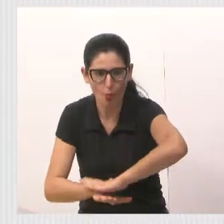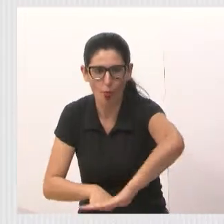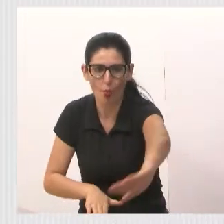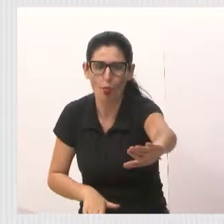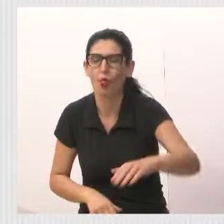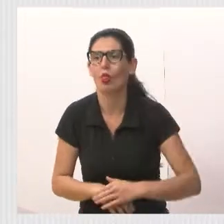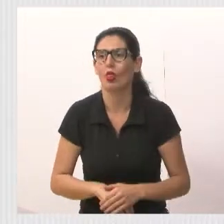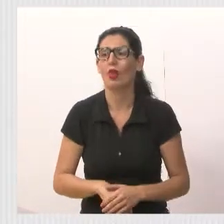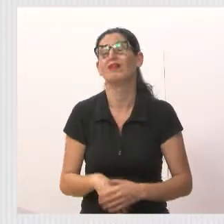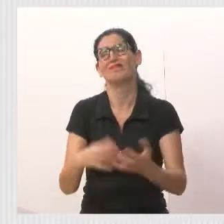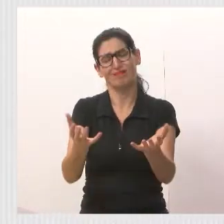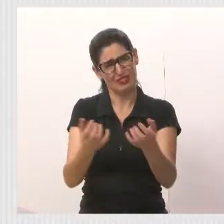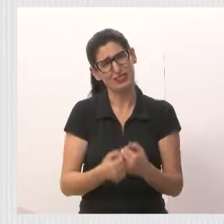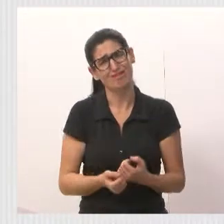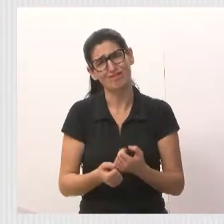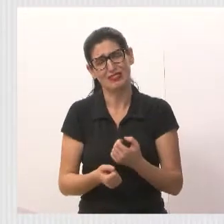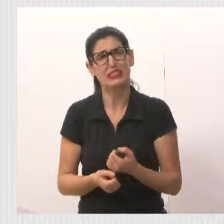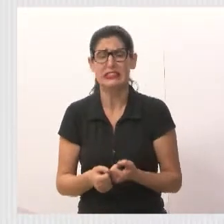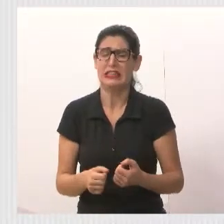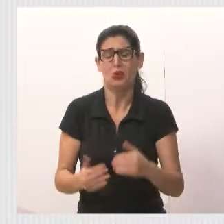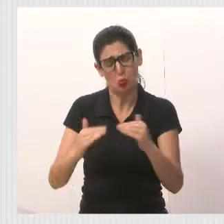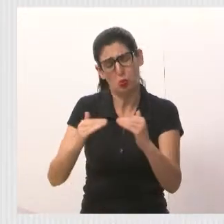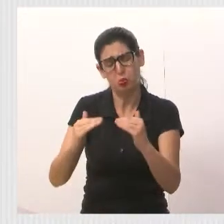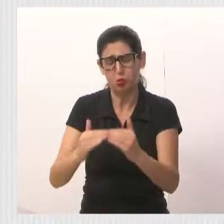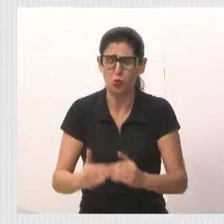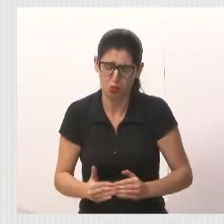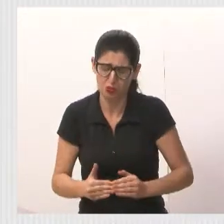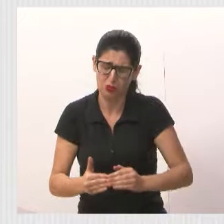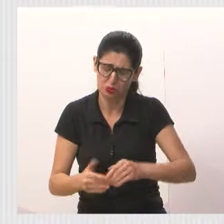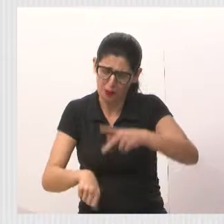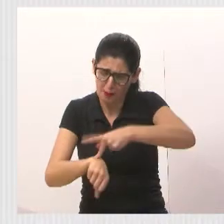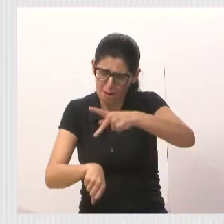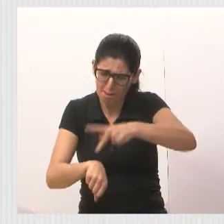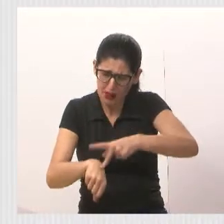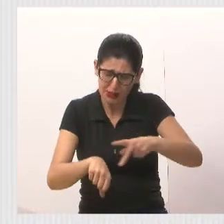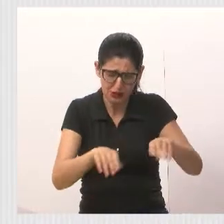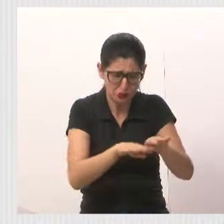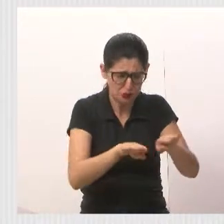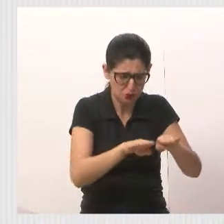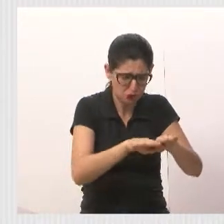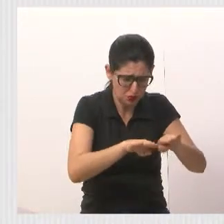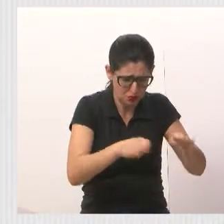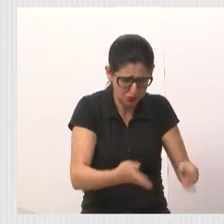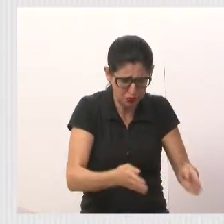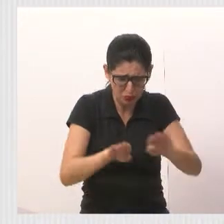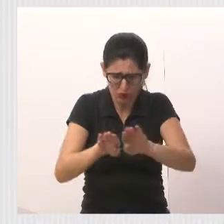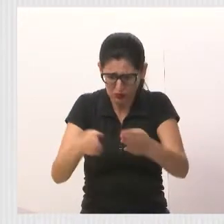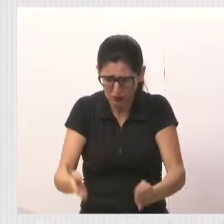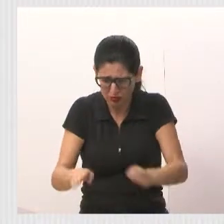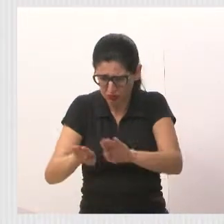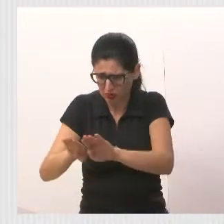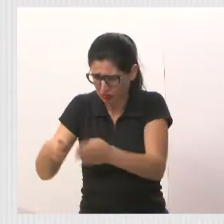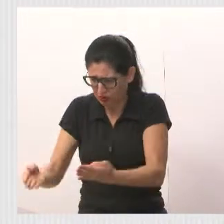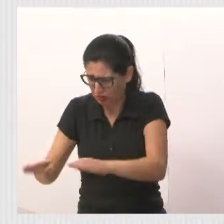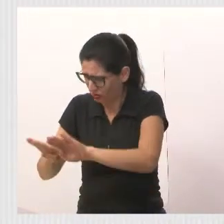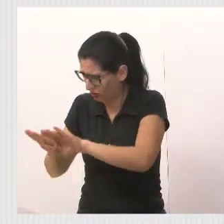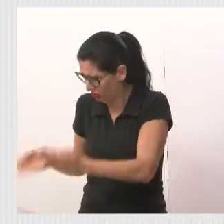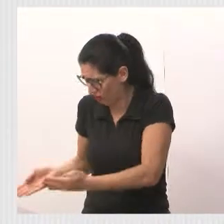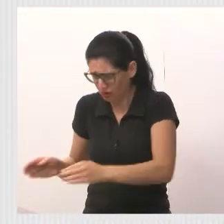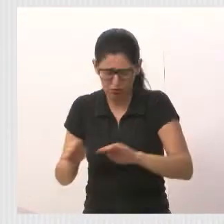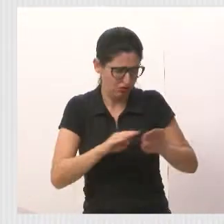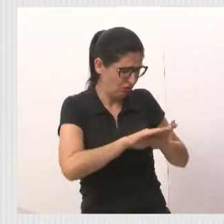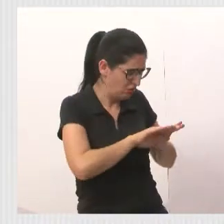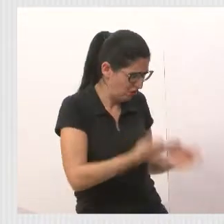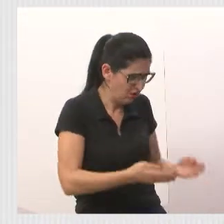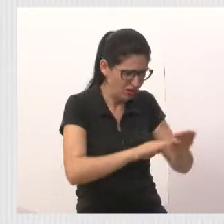broquetes, porque daí a água penetra na terra, nós estamos deixando nossa cidade sem muito verde, então vamos pelo menos cuidar com